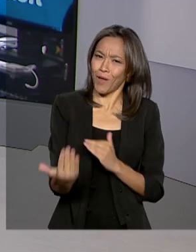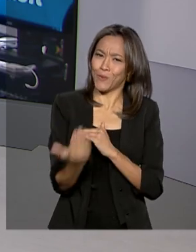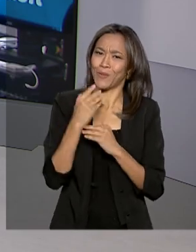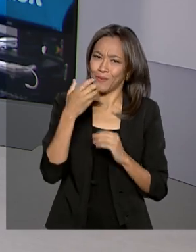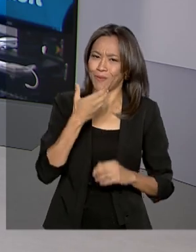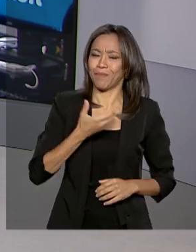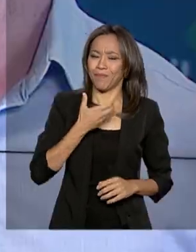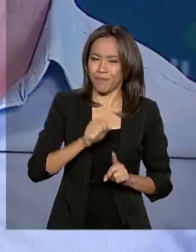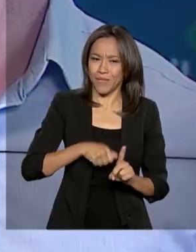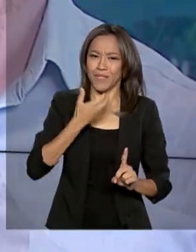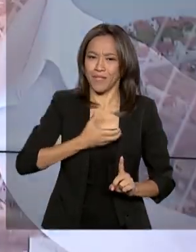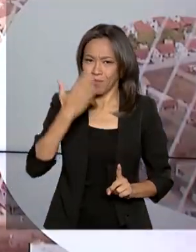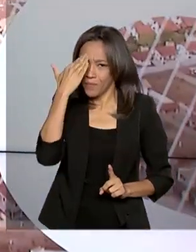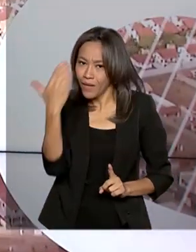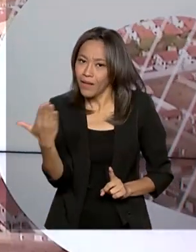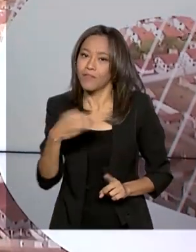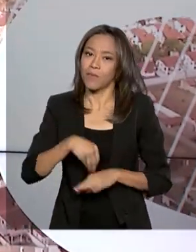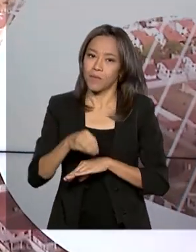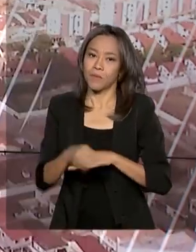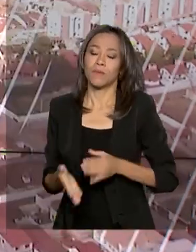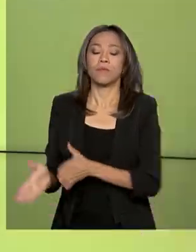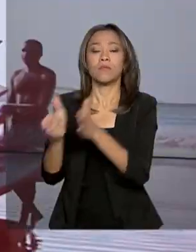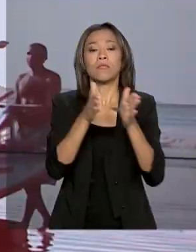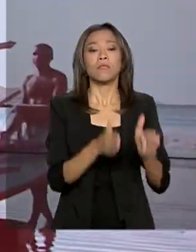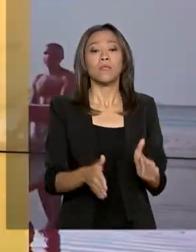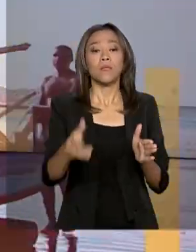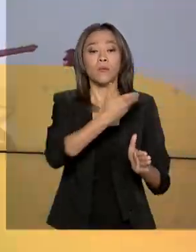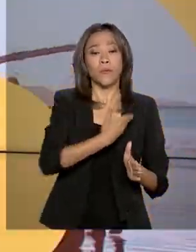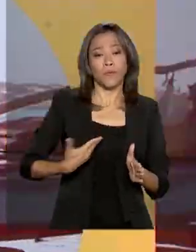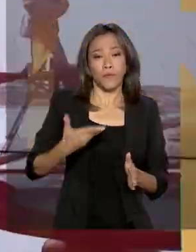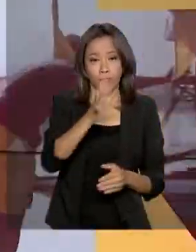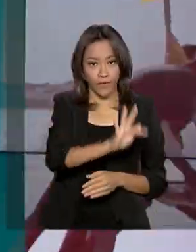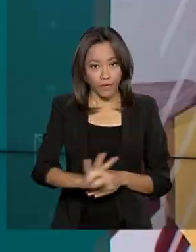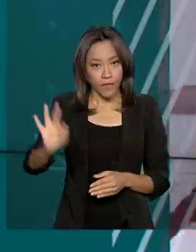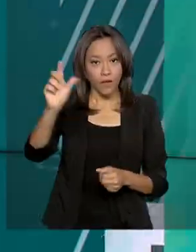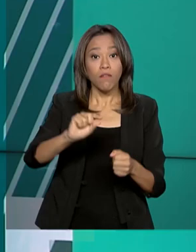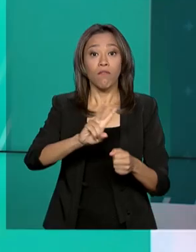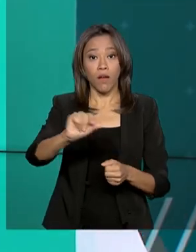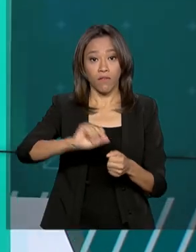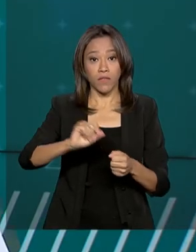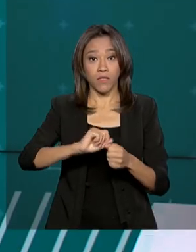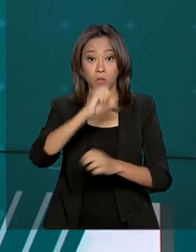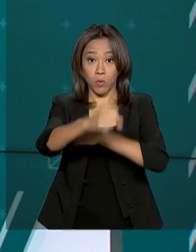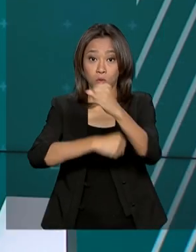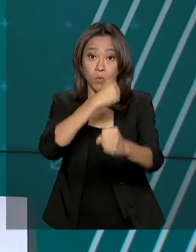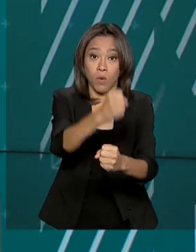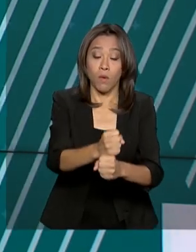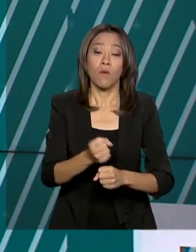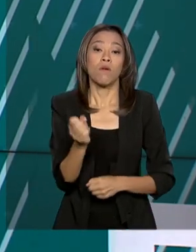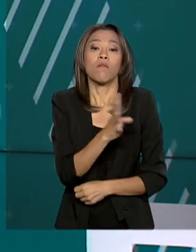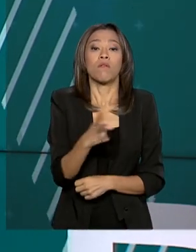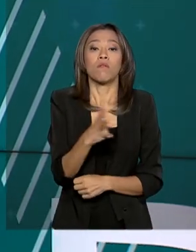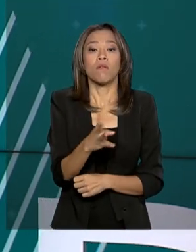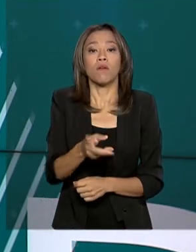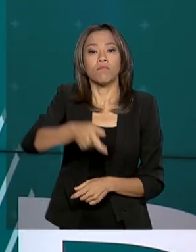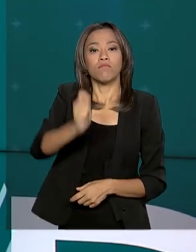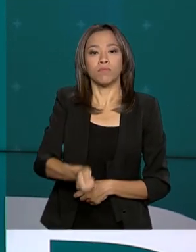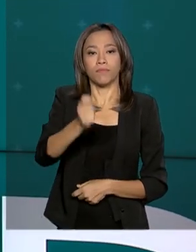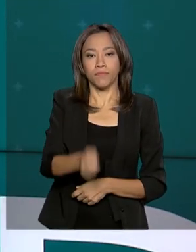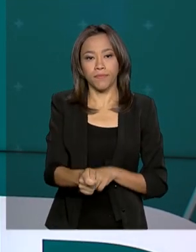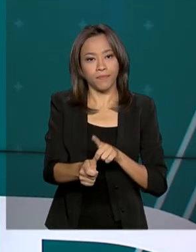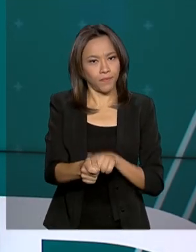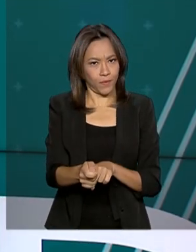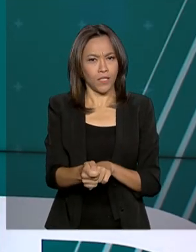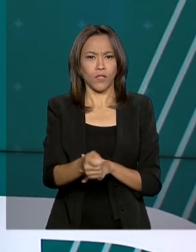informações. O governo federal pretende realizar, no ano que vem, 44 leilões de concessão nos